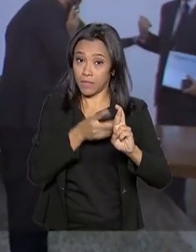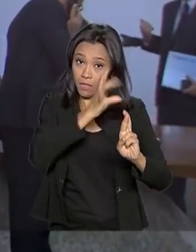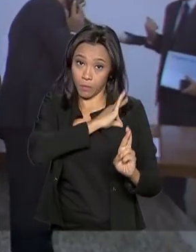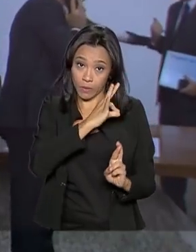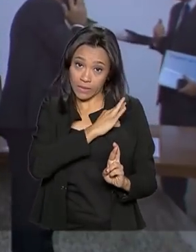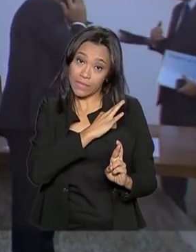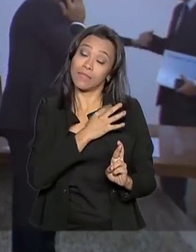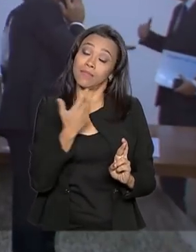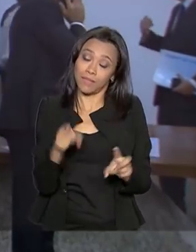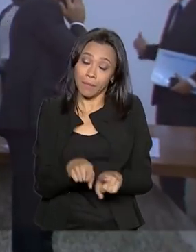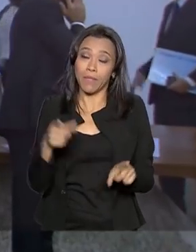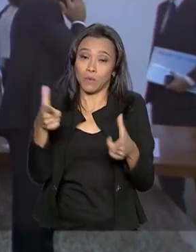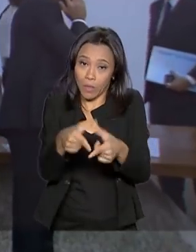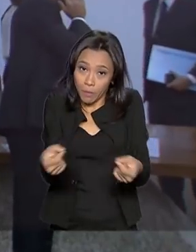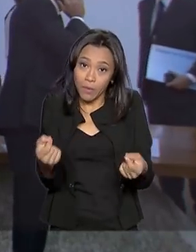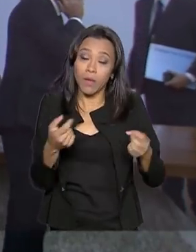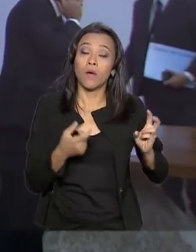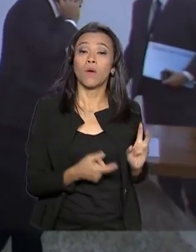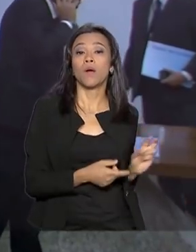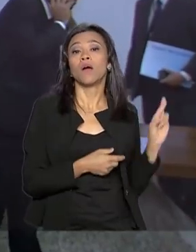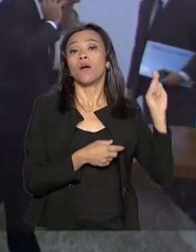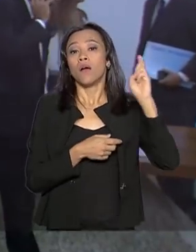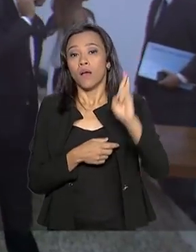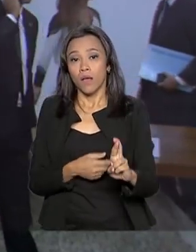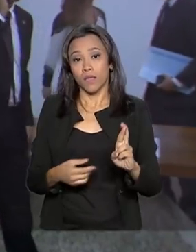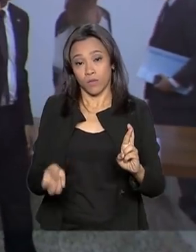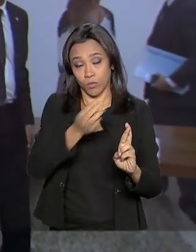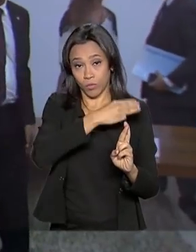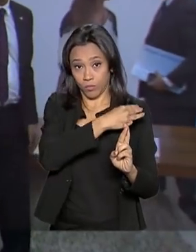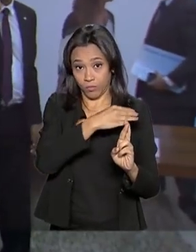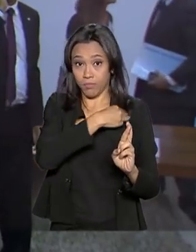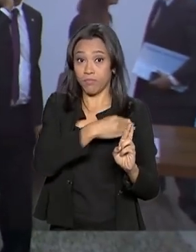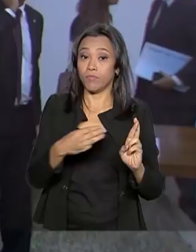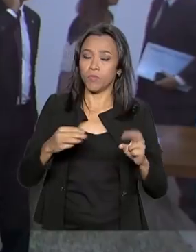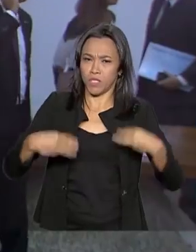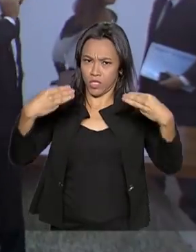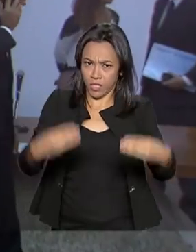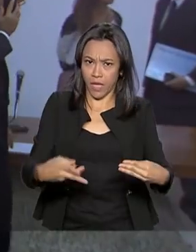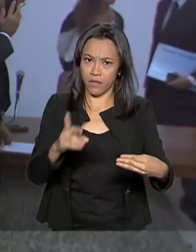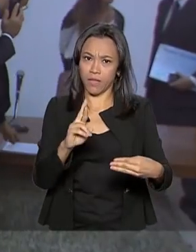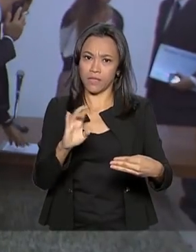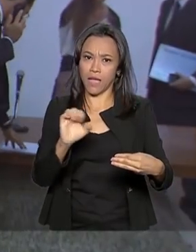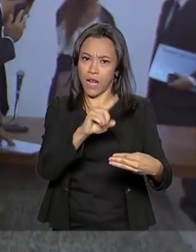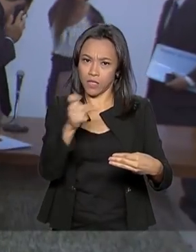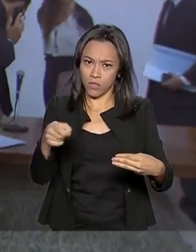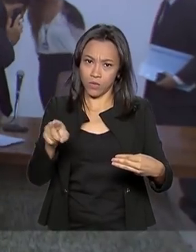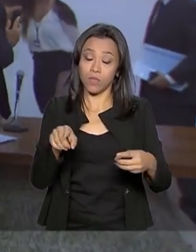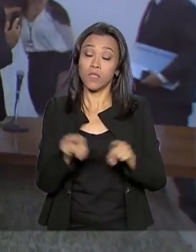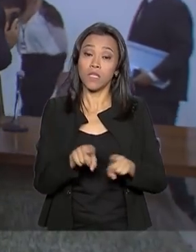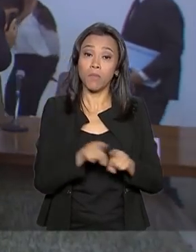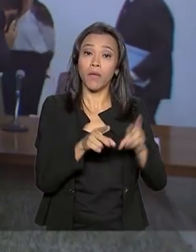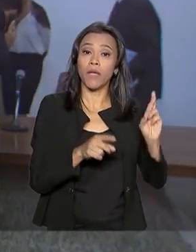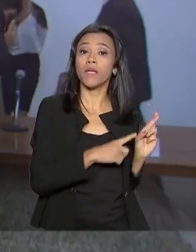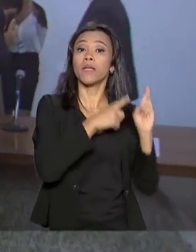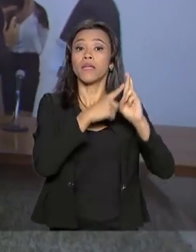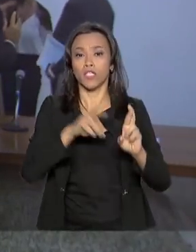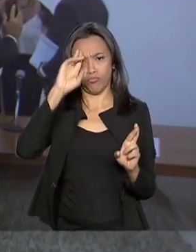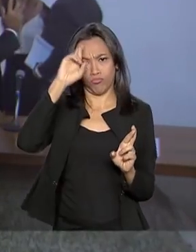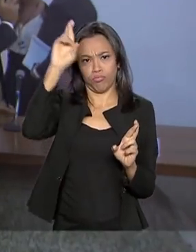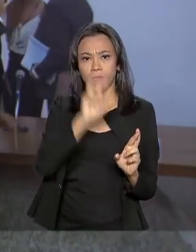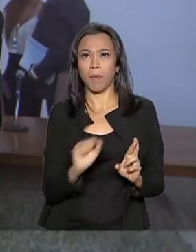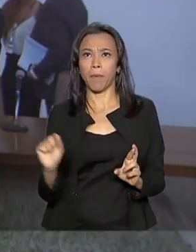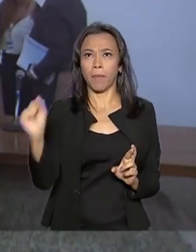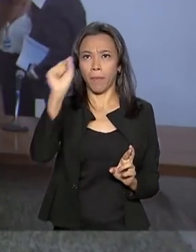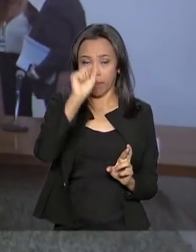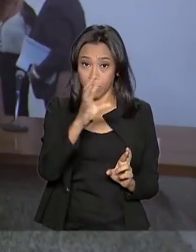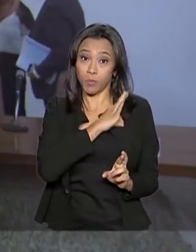polícia japonesa, do Ministério das Relações Exteriores e gestores de polícias estaduais brasileiras.